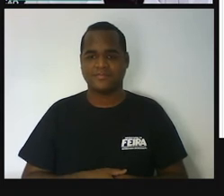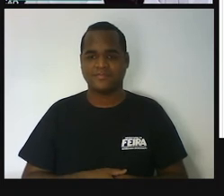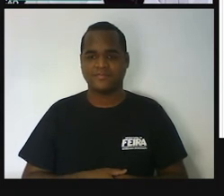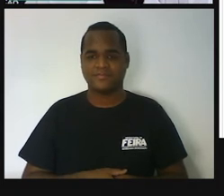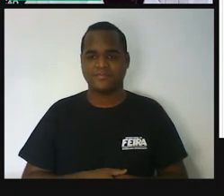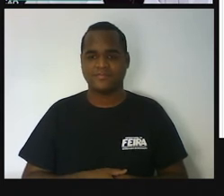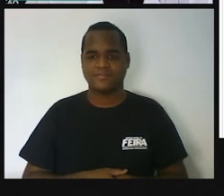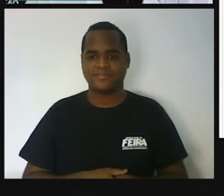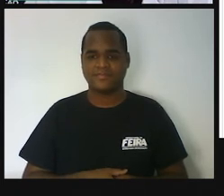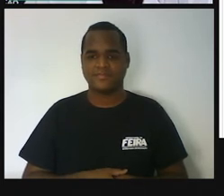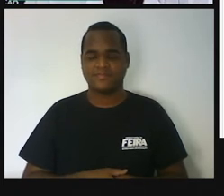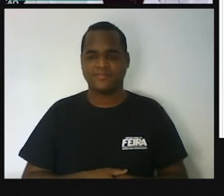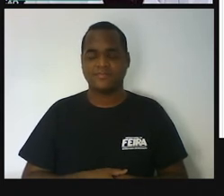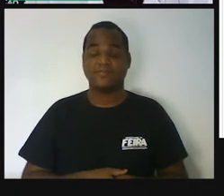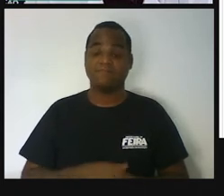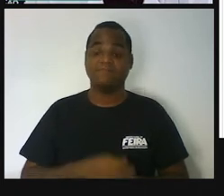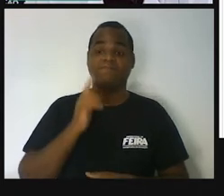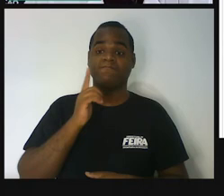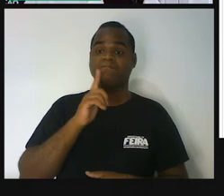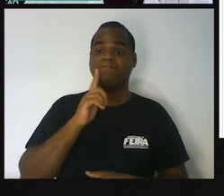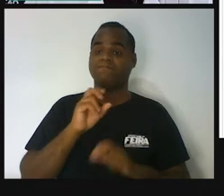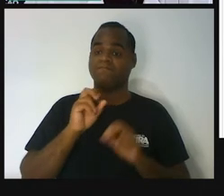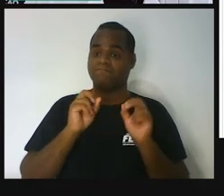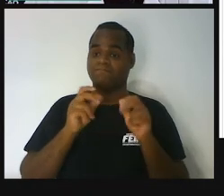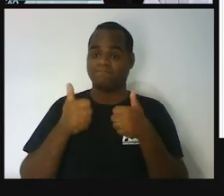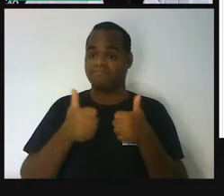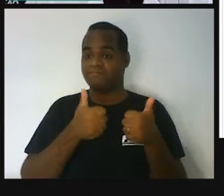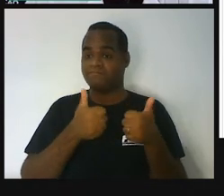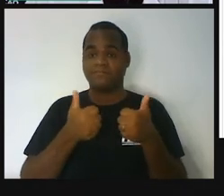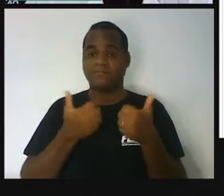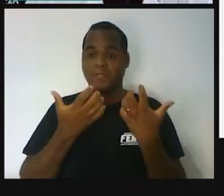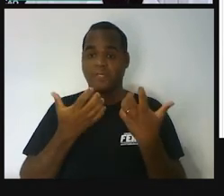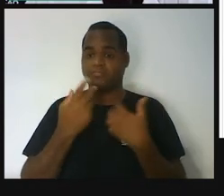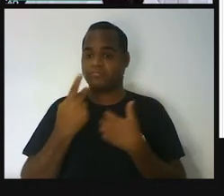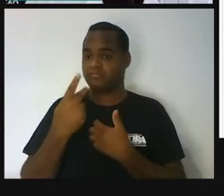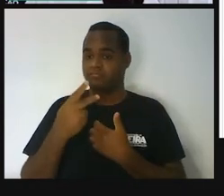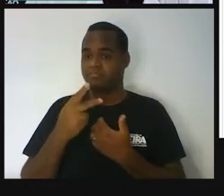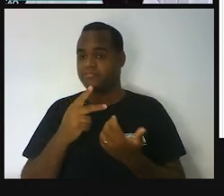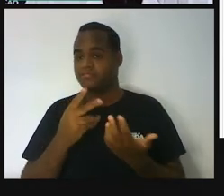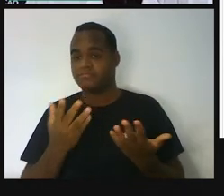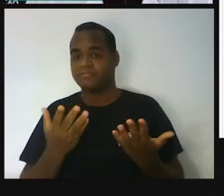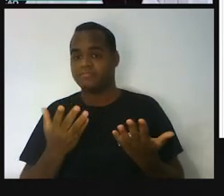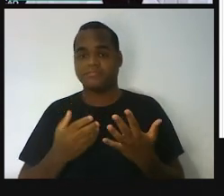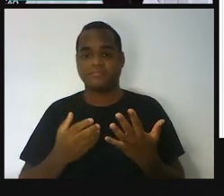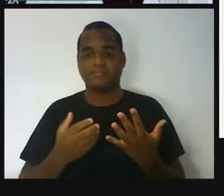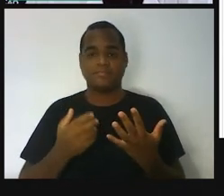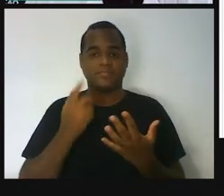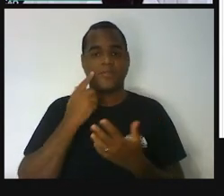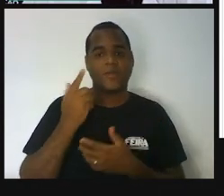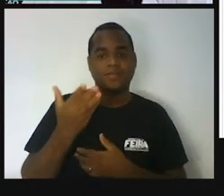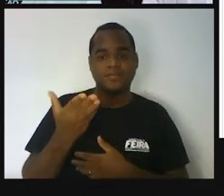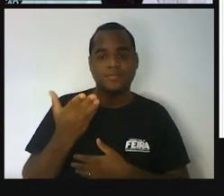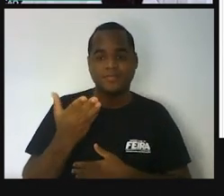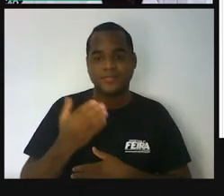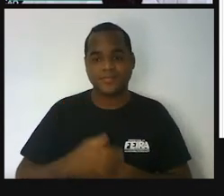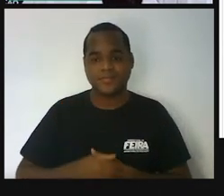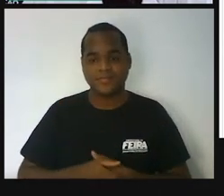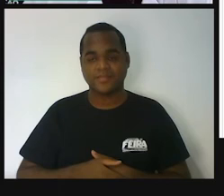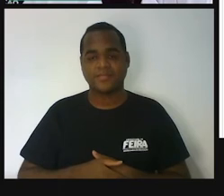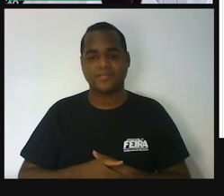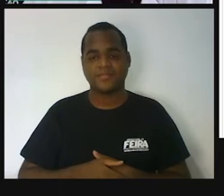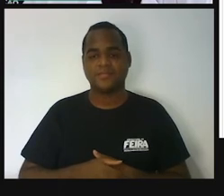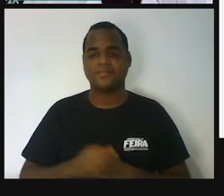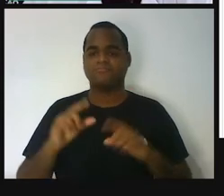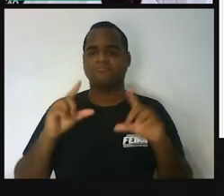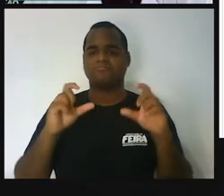Foi. Opa. Aqui eu quero essa, na verdade. Olha lá. Que